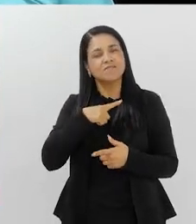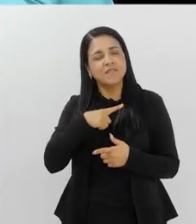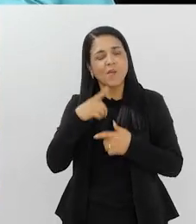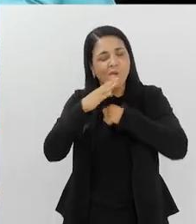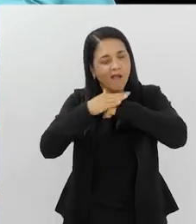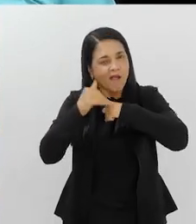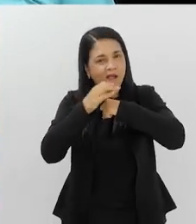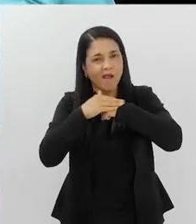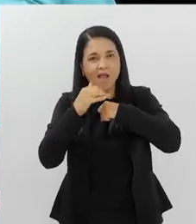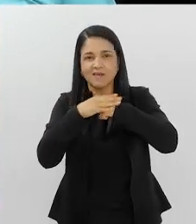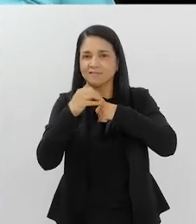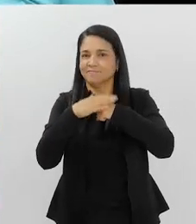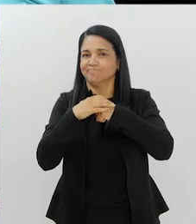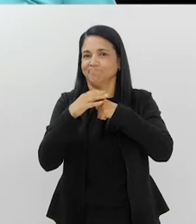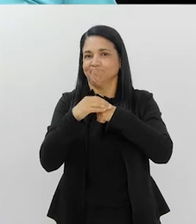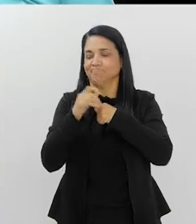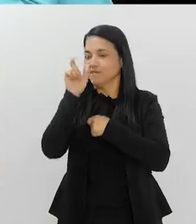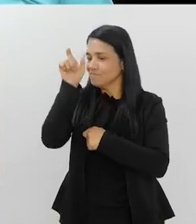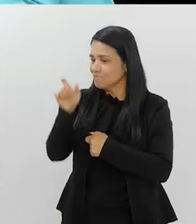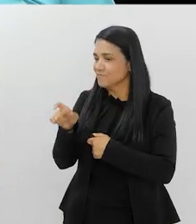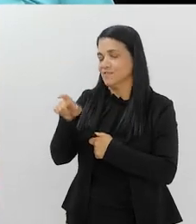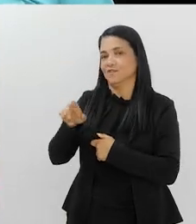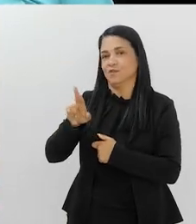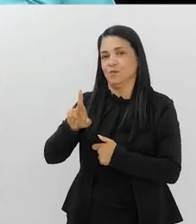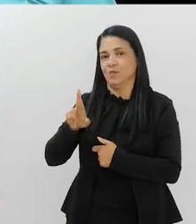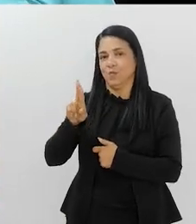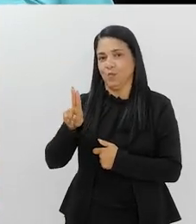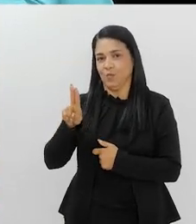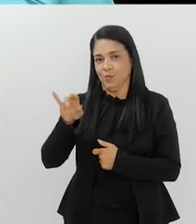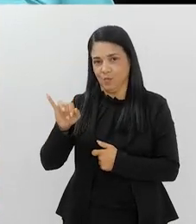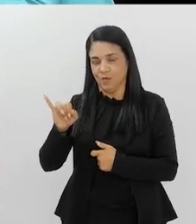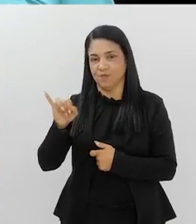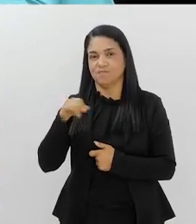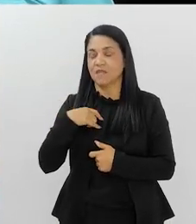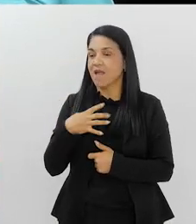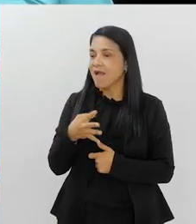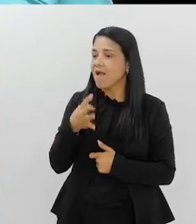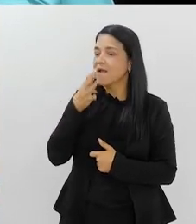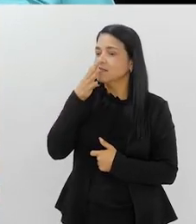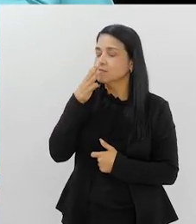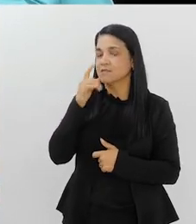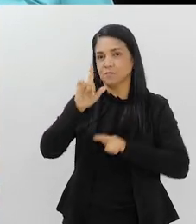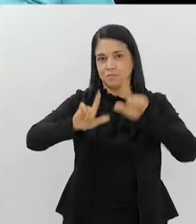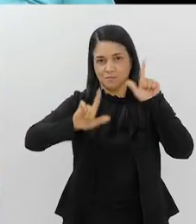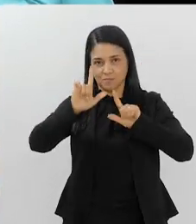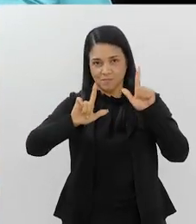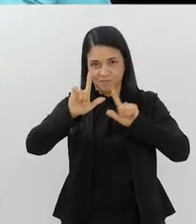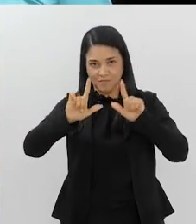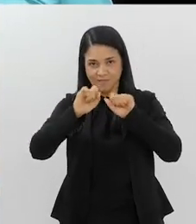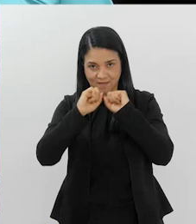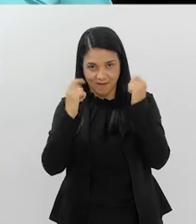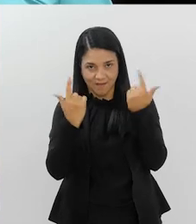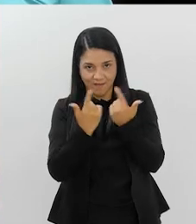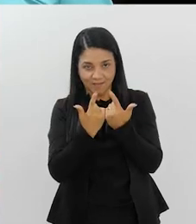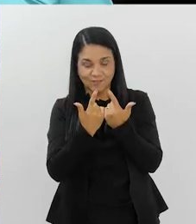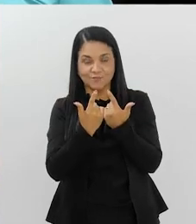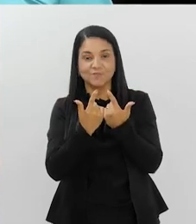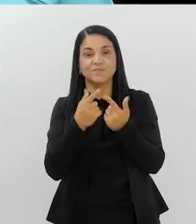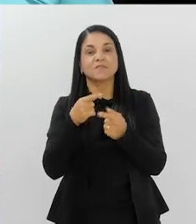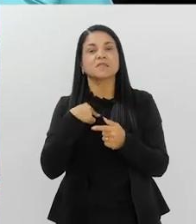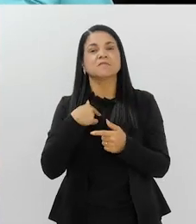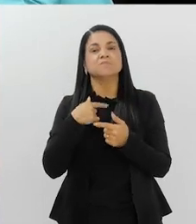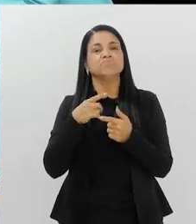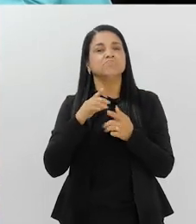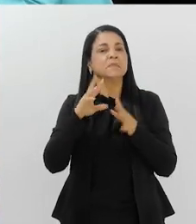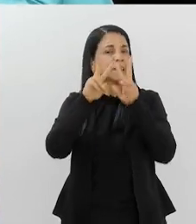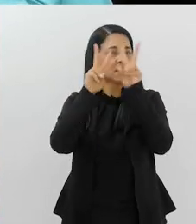um carinho enorme por você, uma admiração pelo programa. E falar de